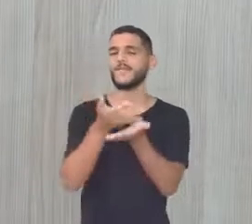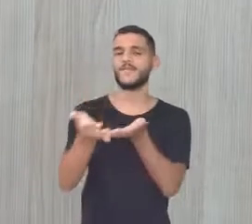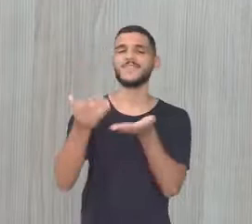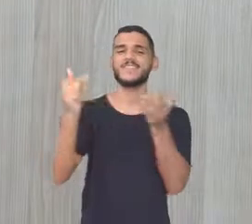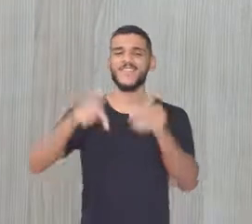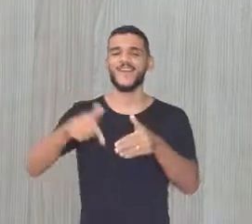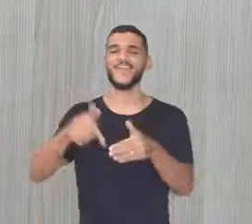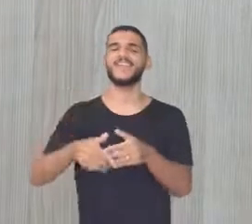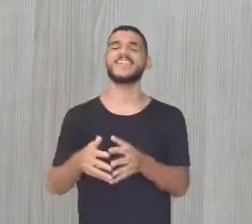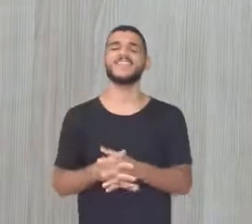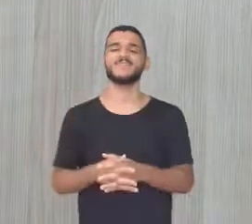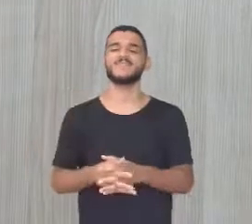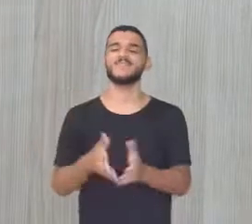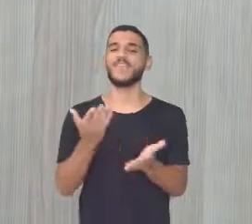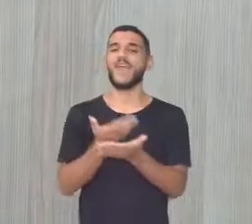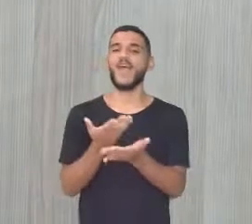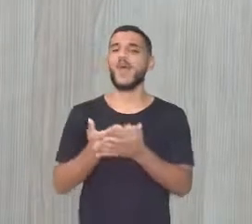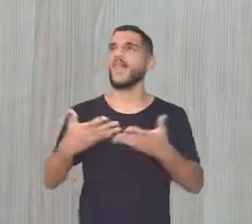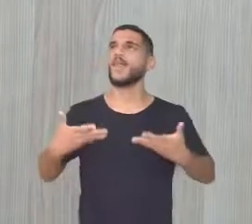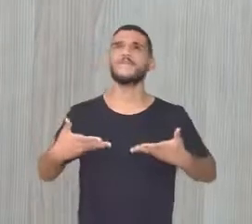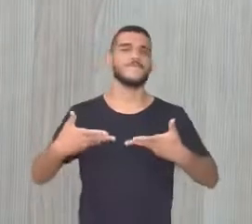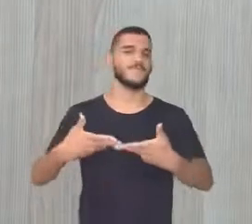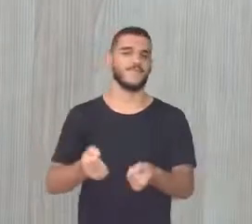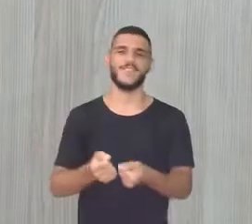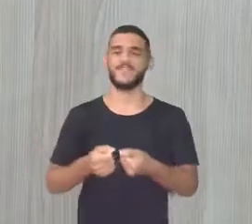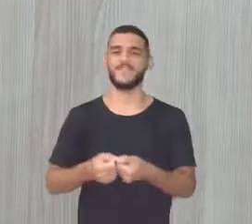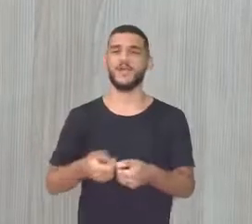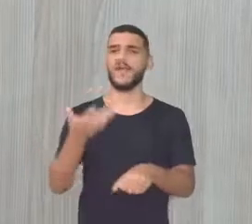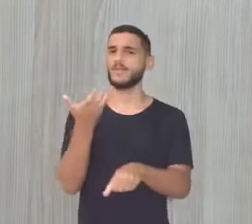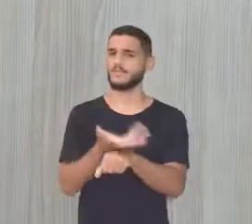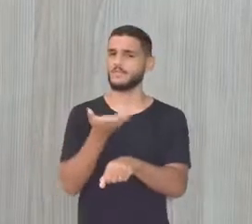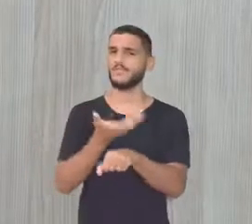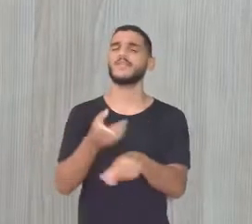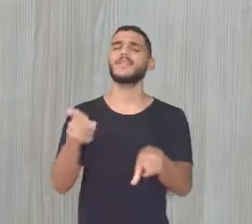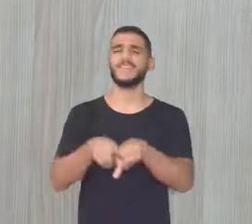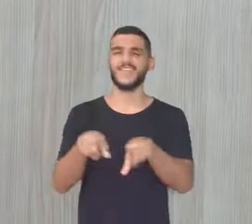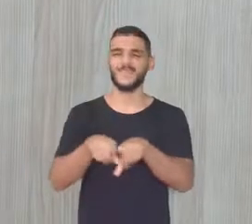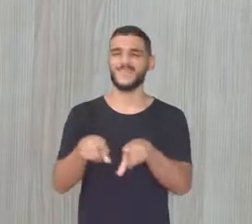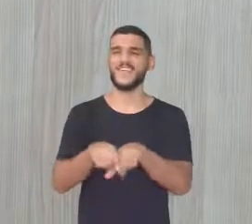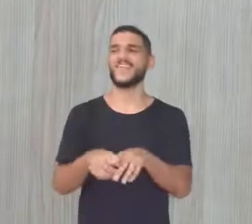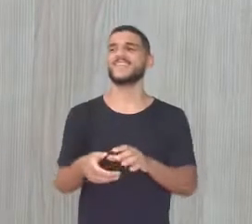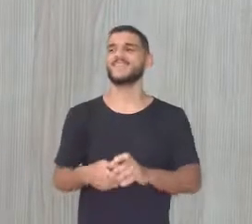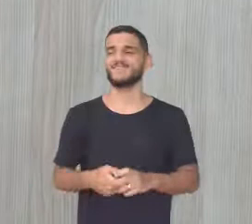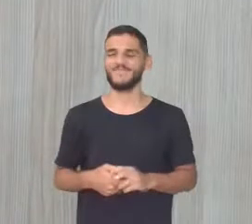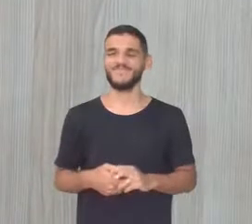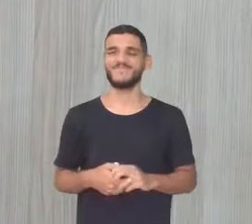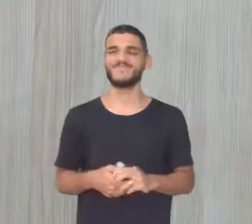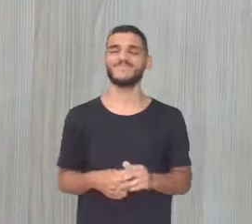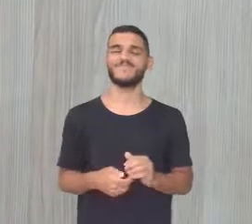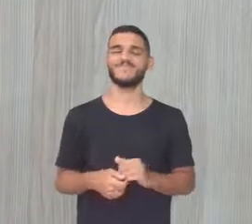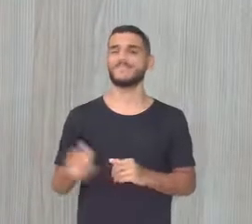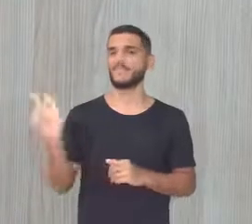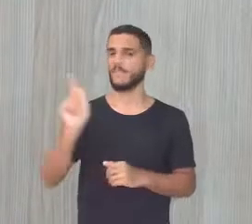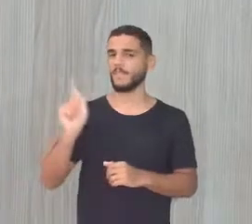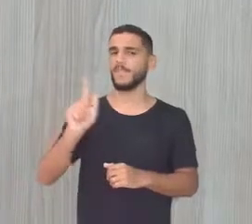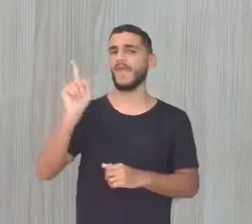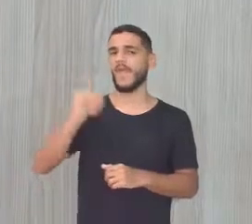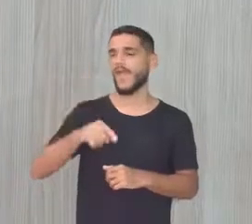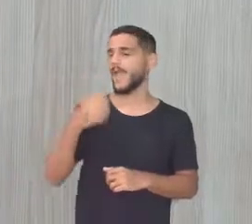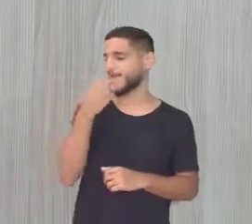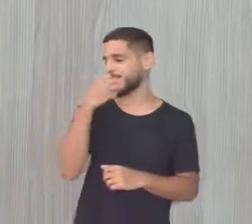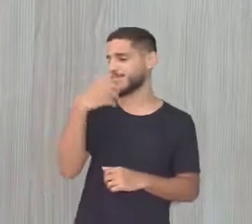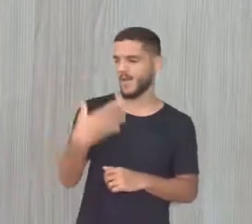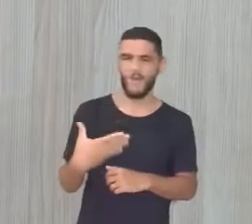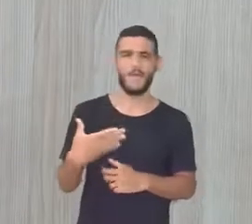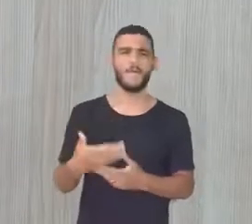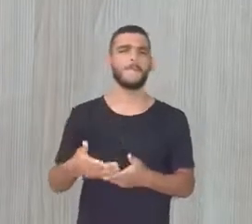aqui essa aula tão maravilhosa, né E a disciplina também, né Isso mesmo, professor Giorgio Geografia é muito massa